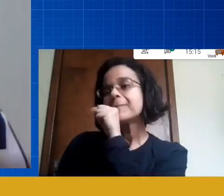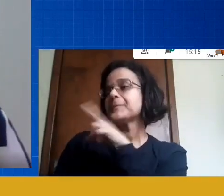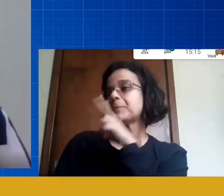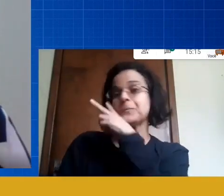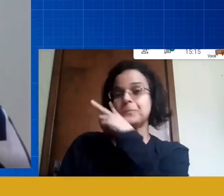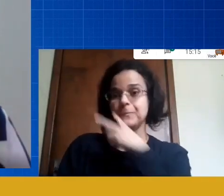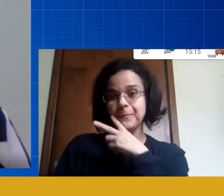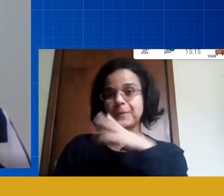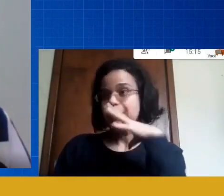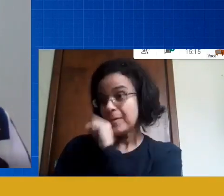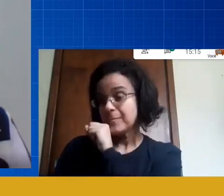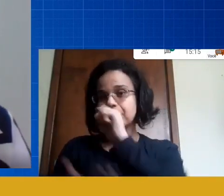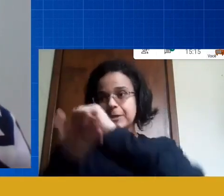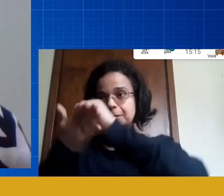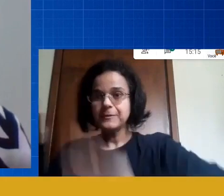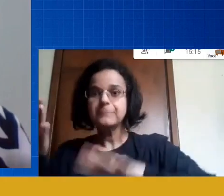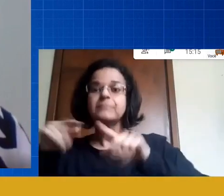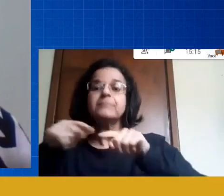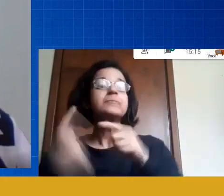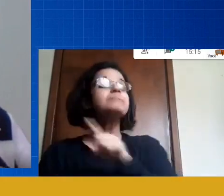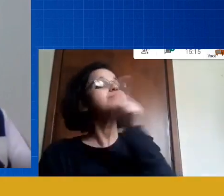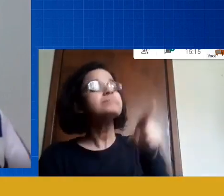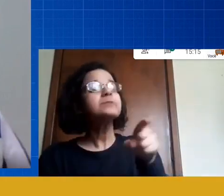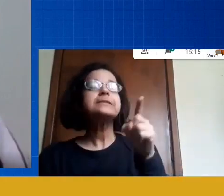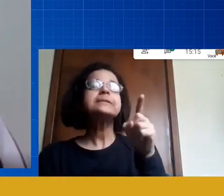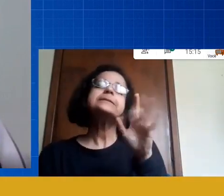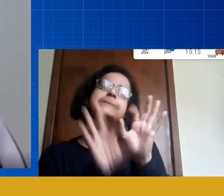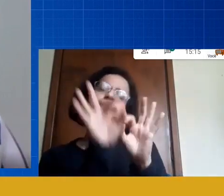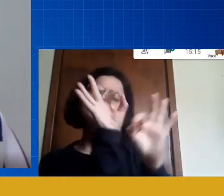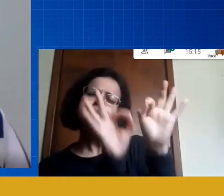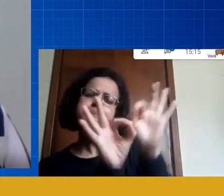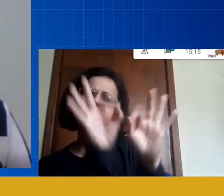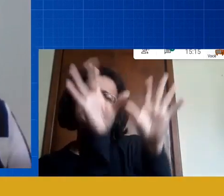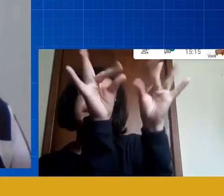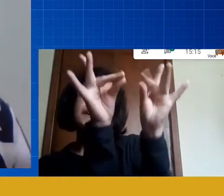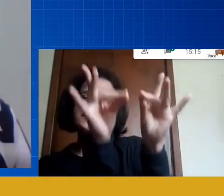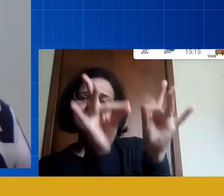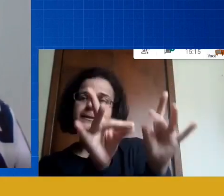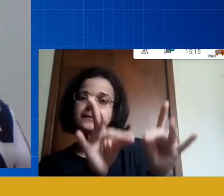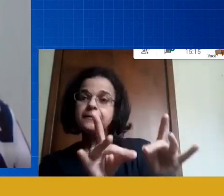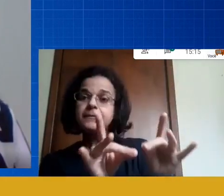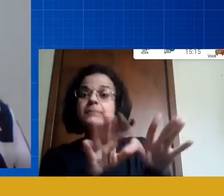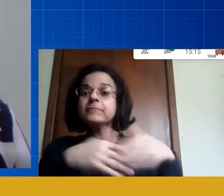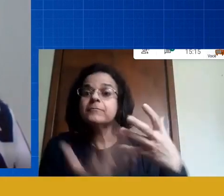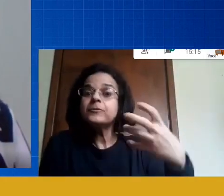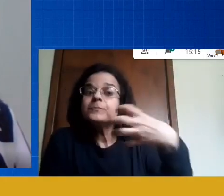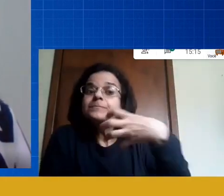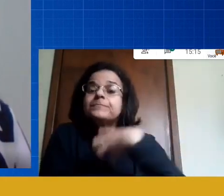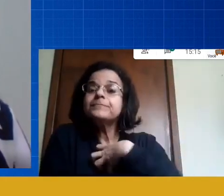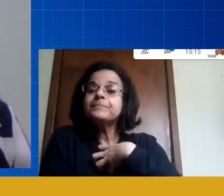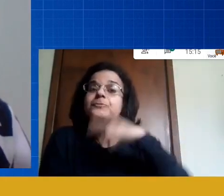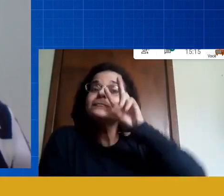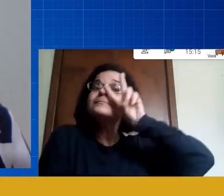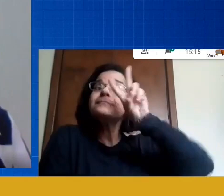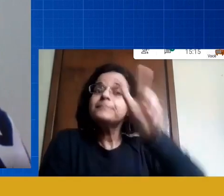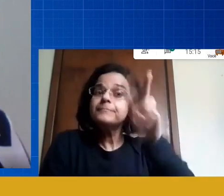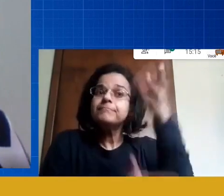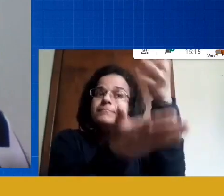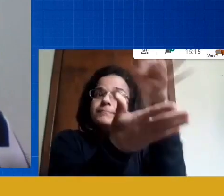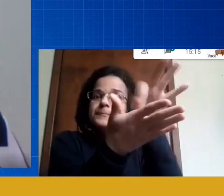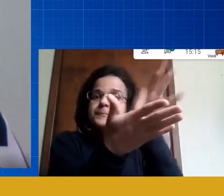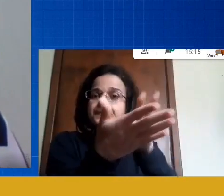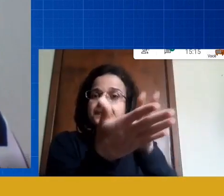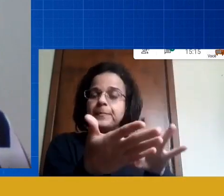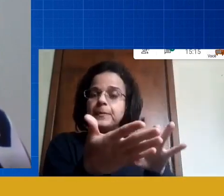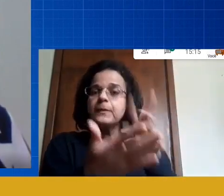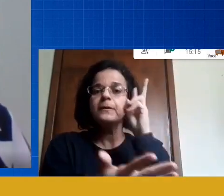o Israel ele é um pouco mais minucioso ele é mais detalhista é a forma que eu vou ter que avaliar o ensaio e eu sempre